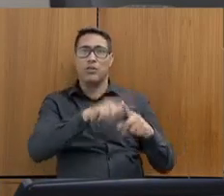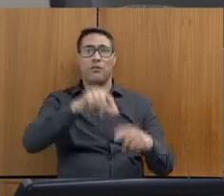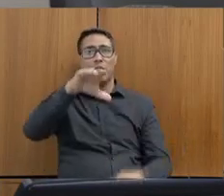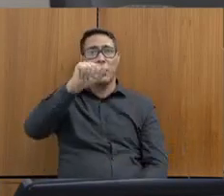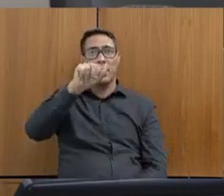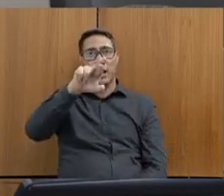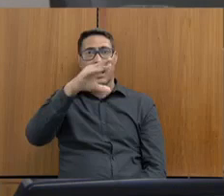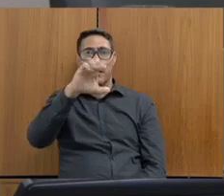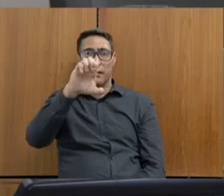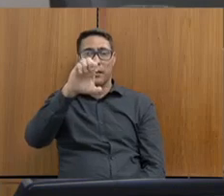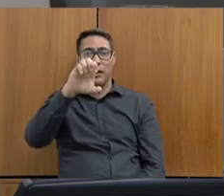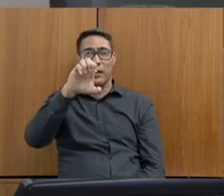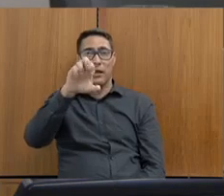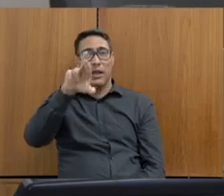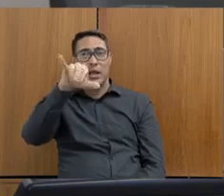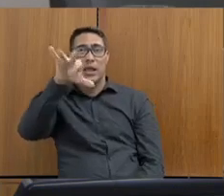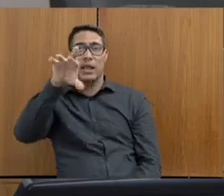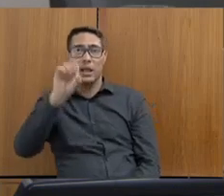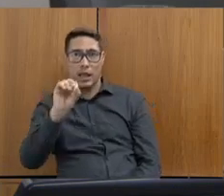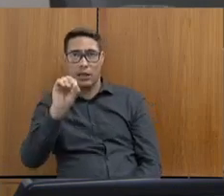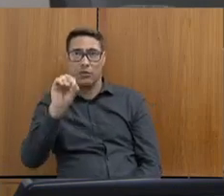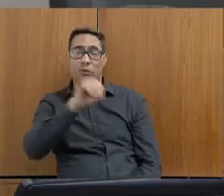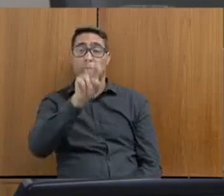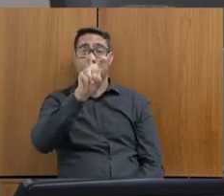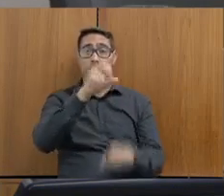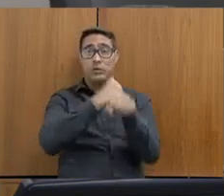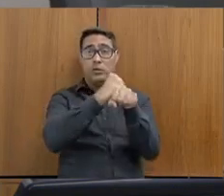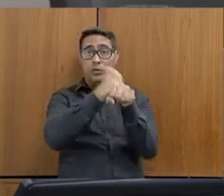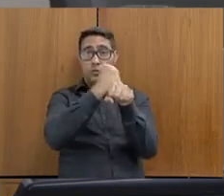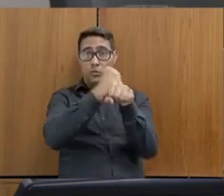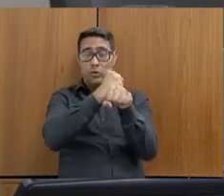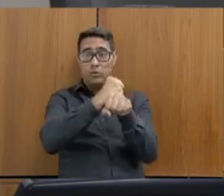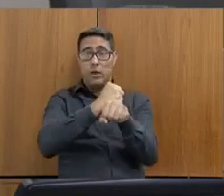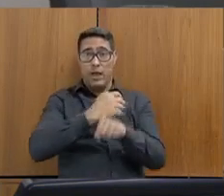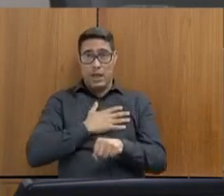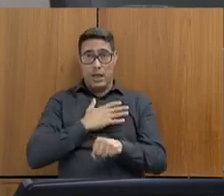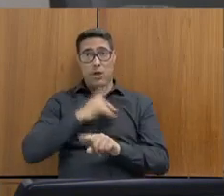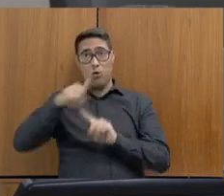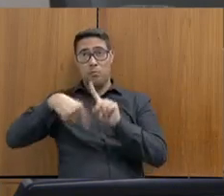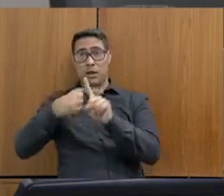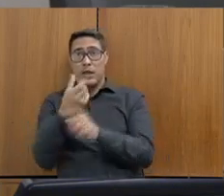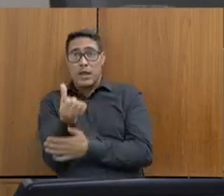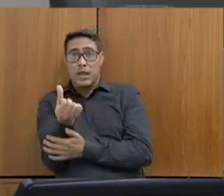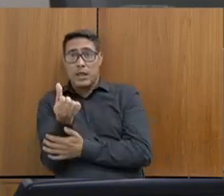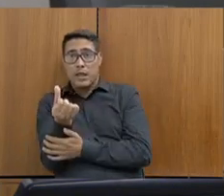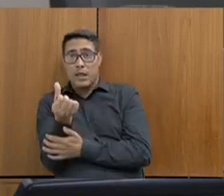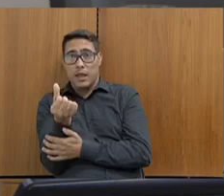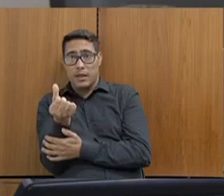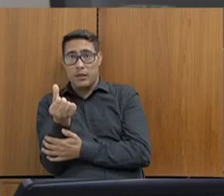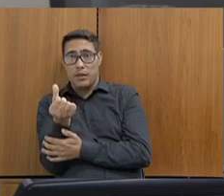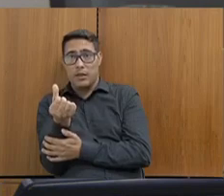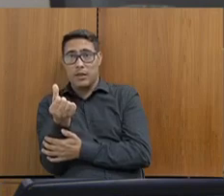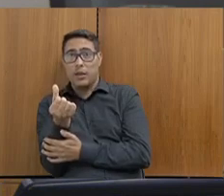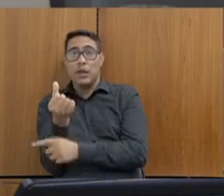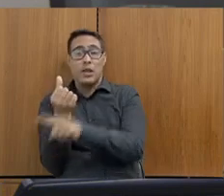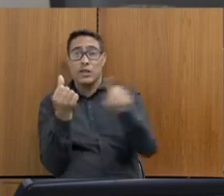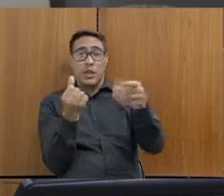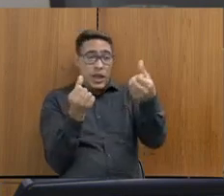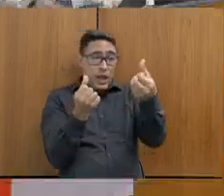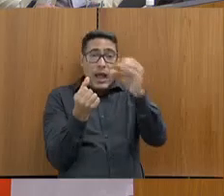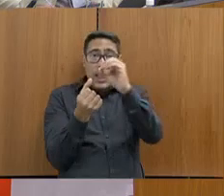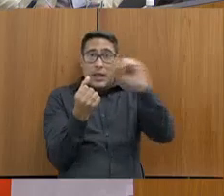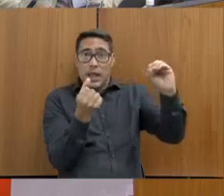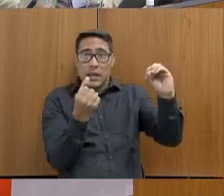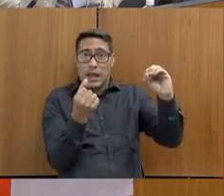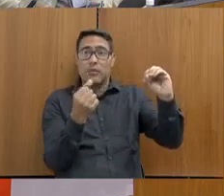por aproximadamente cinco anos, na Dutra Ladeira, era eu e seis companheiros para tomar conta de quase 600 ladrões. Era